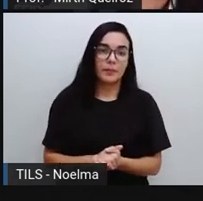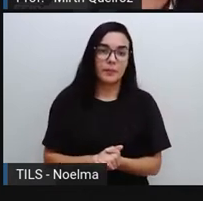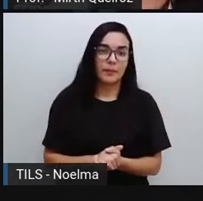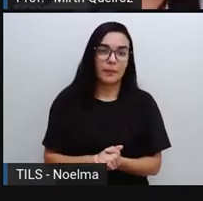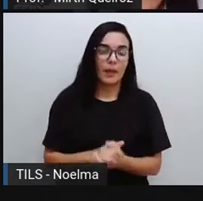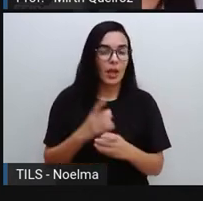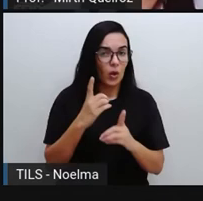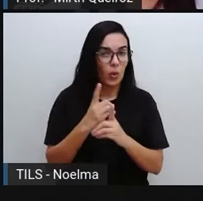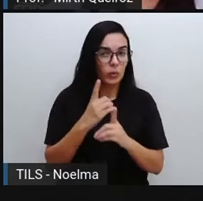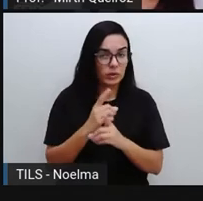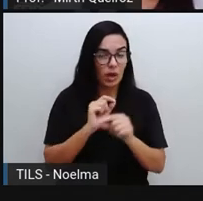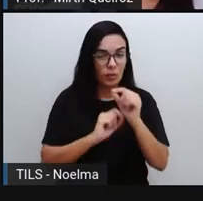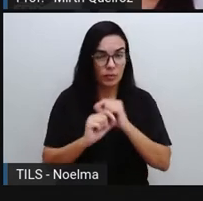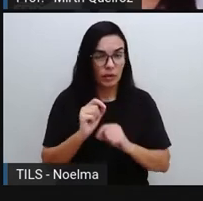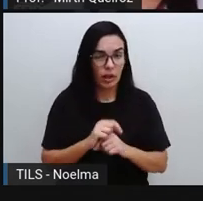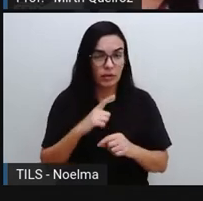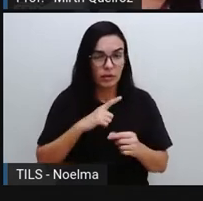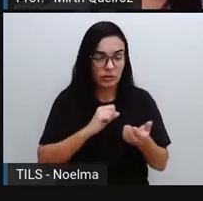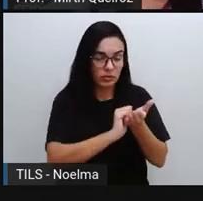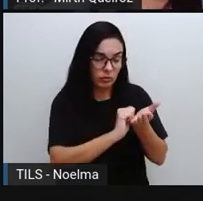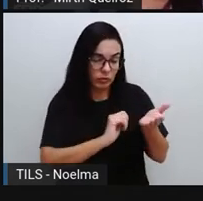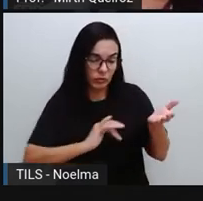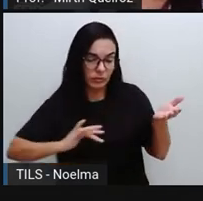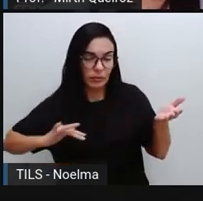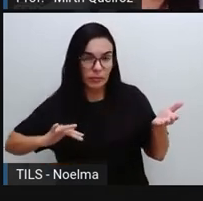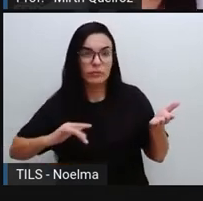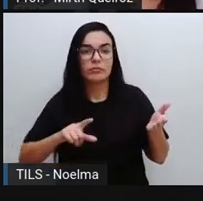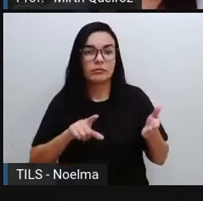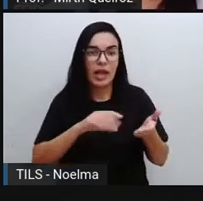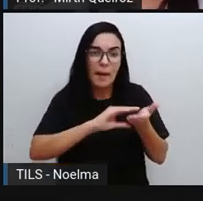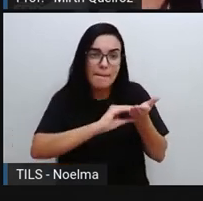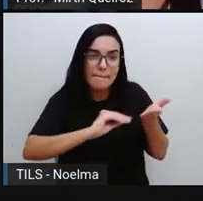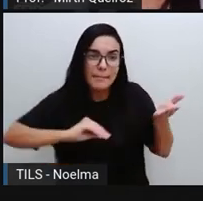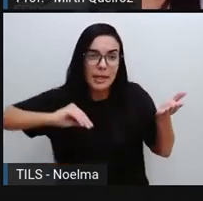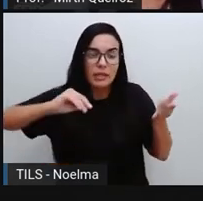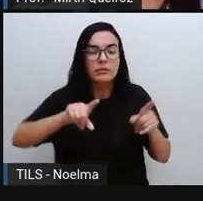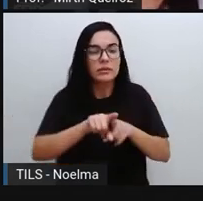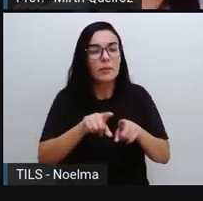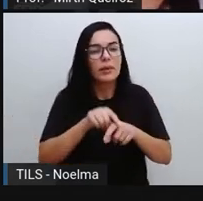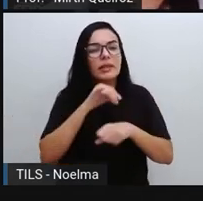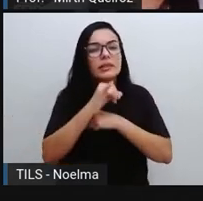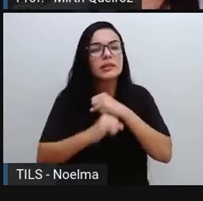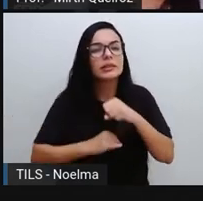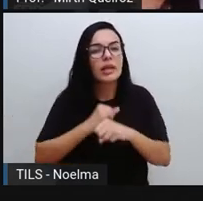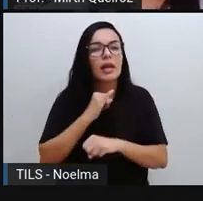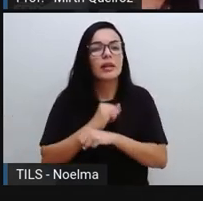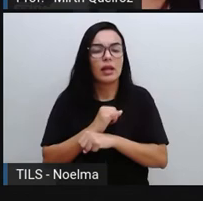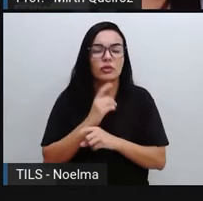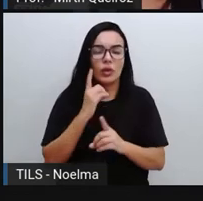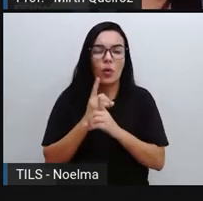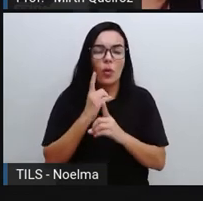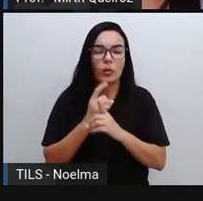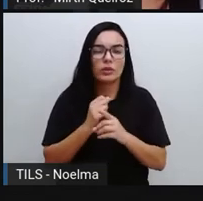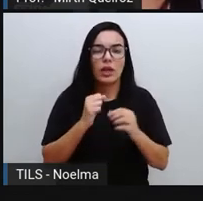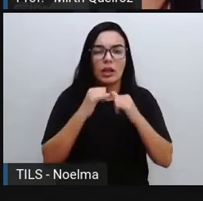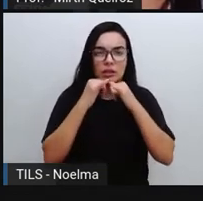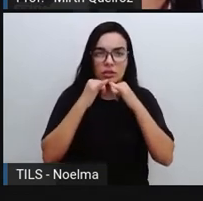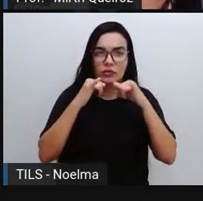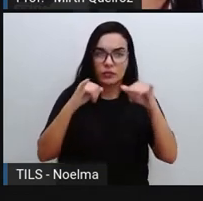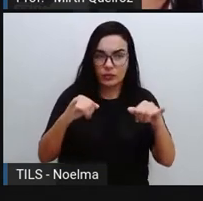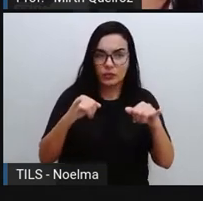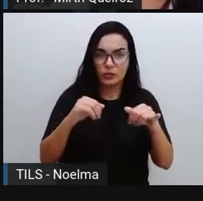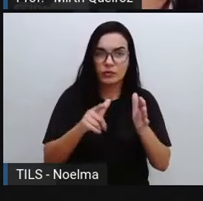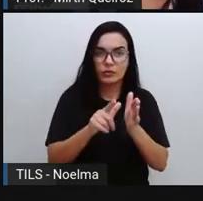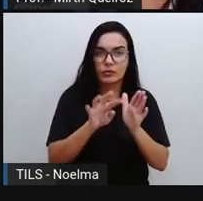Em vários, tanto os jornais impressos quanto os jornais digitais também. Em vários locais a gente pode estar encontrando aí esse